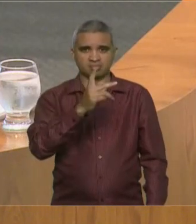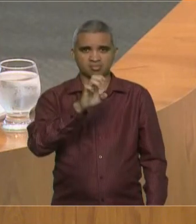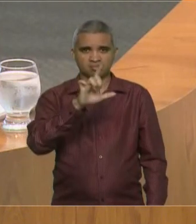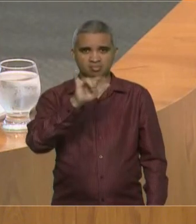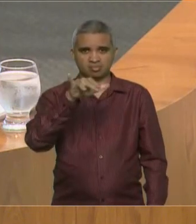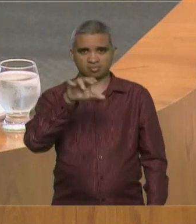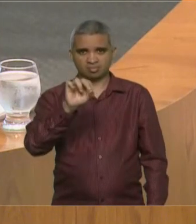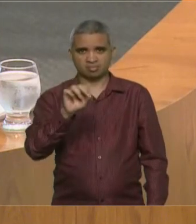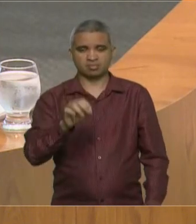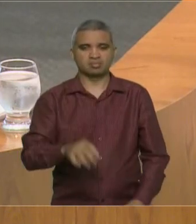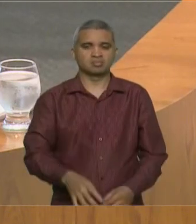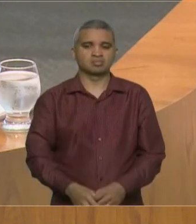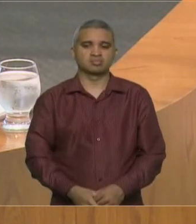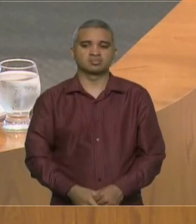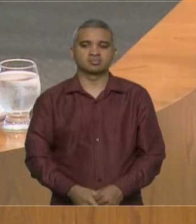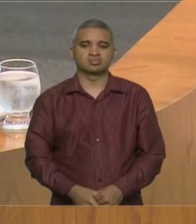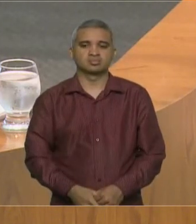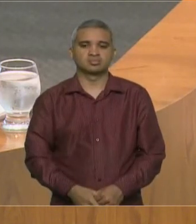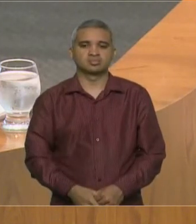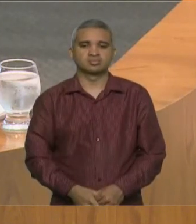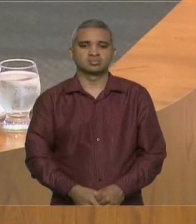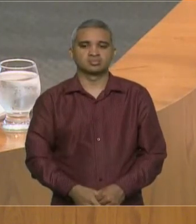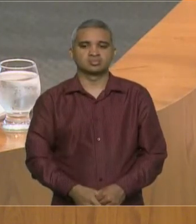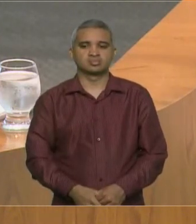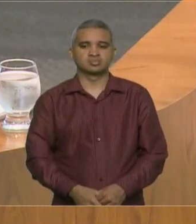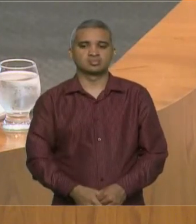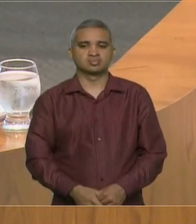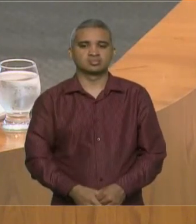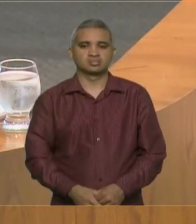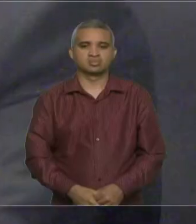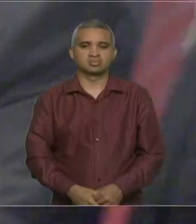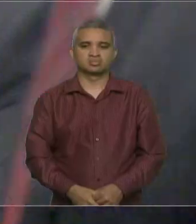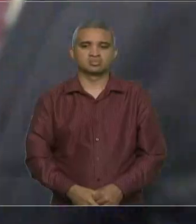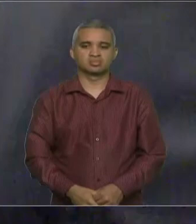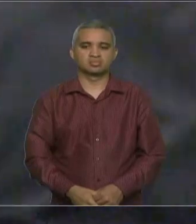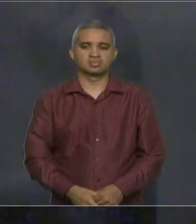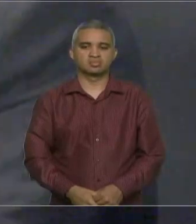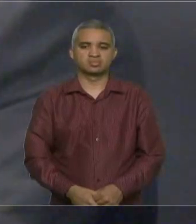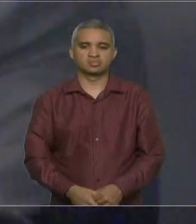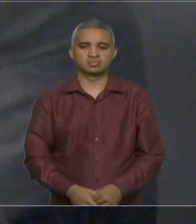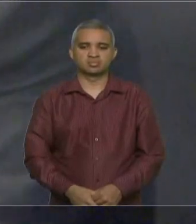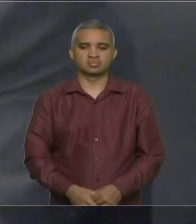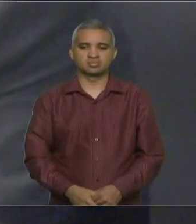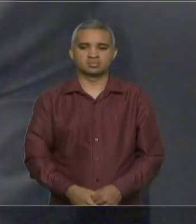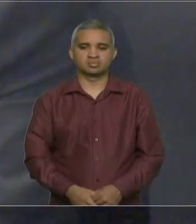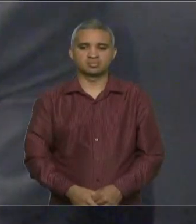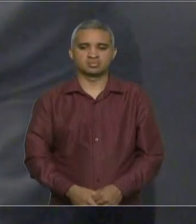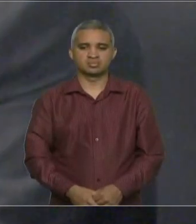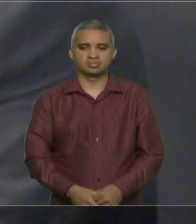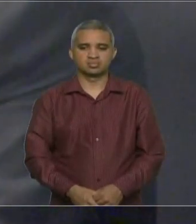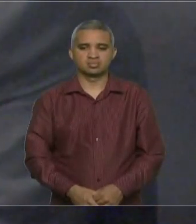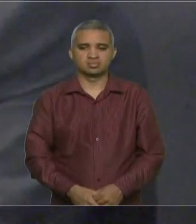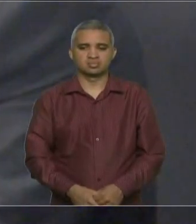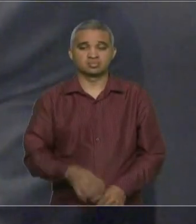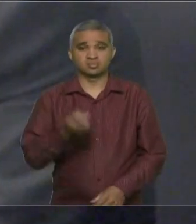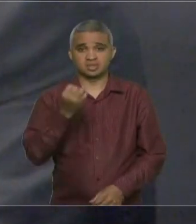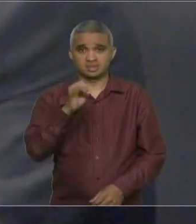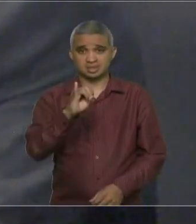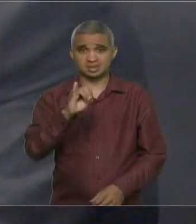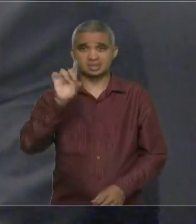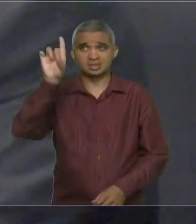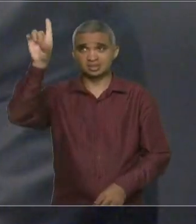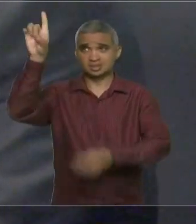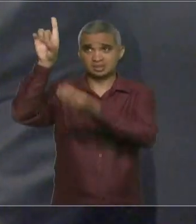Sim, deputada Mical, depois me conceda uma parte. Sinceramente, eu também queria Mical. Deus tivesse me dado esse dom que lhe